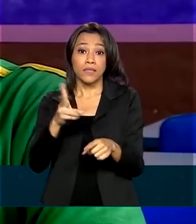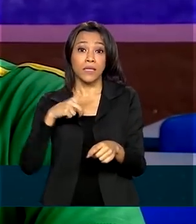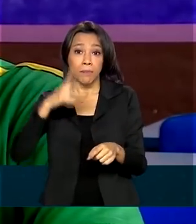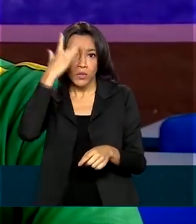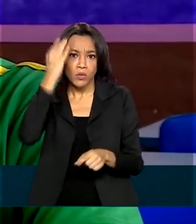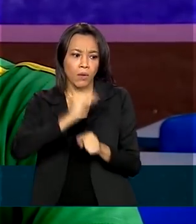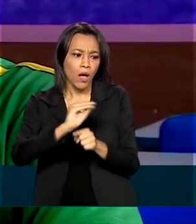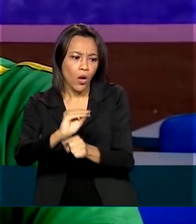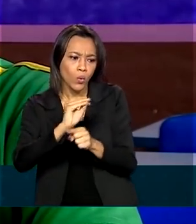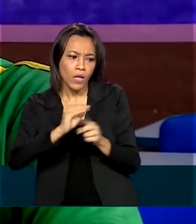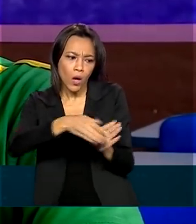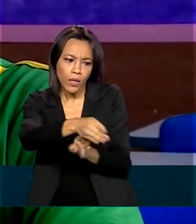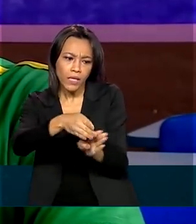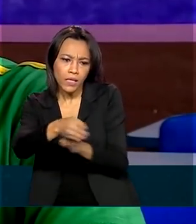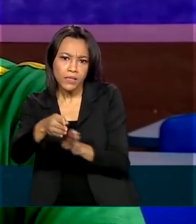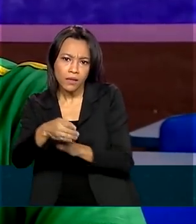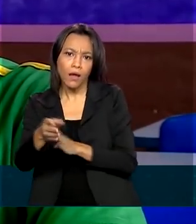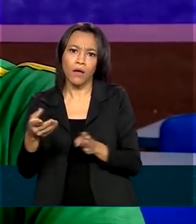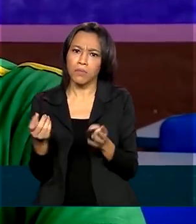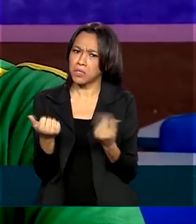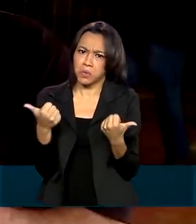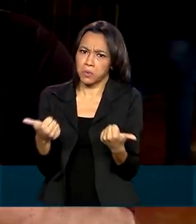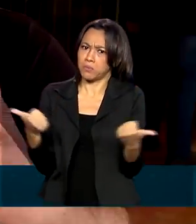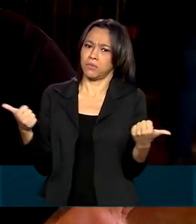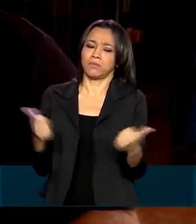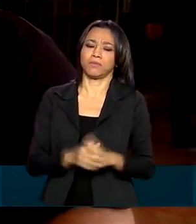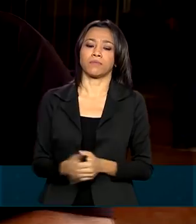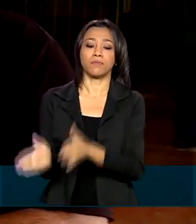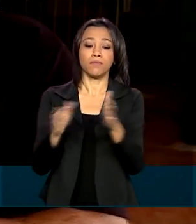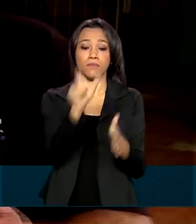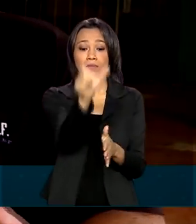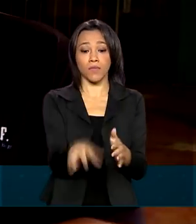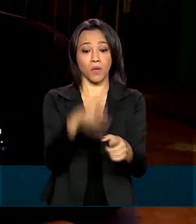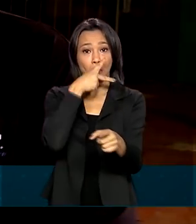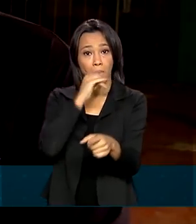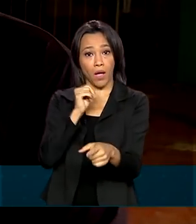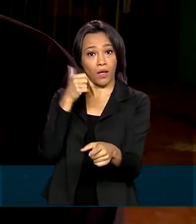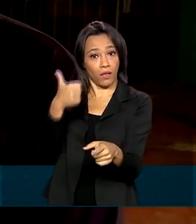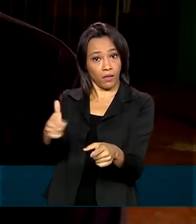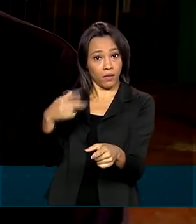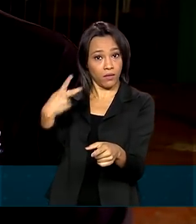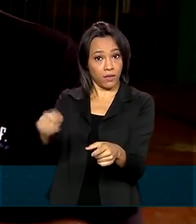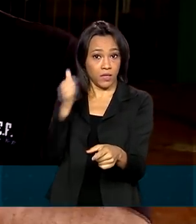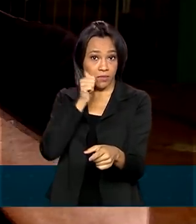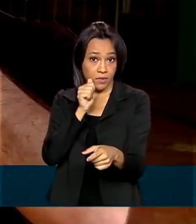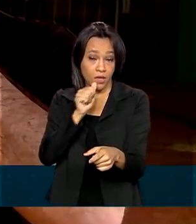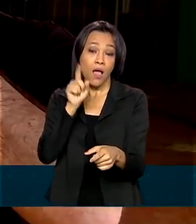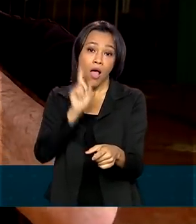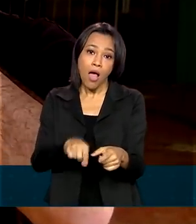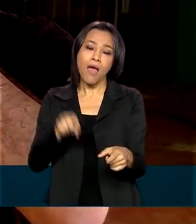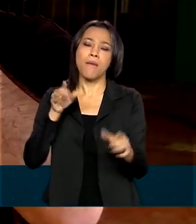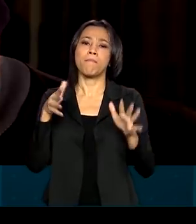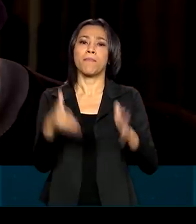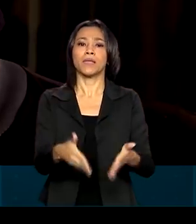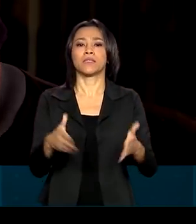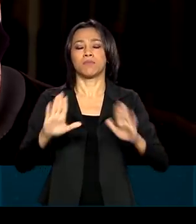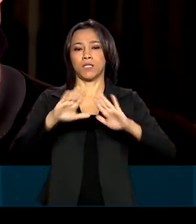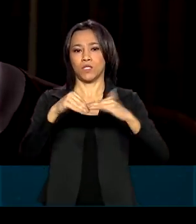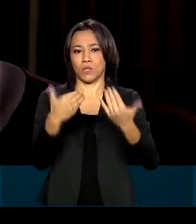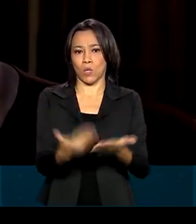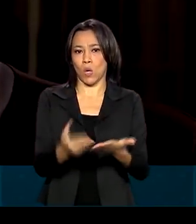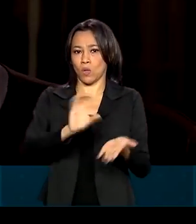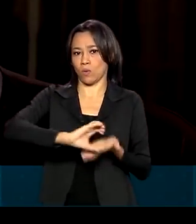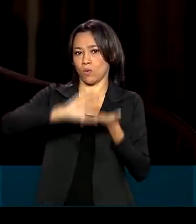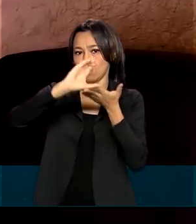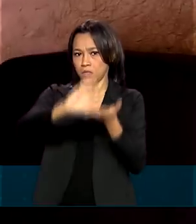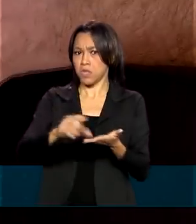mas está tudo tranquilo, teve uma mudança e tanto. O pai da Maria Eduarda faz parte do Conselho de Pais e Mestres da escola. Ele